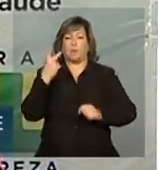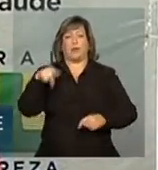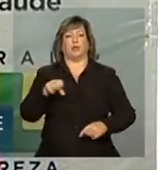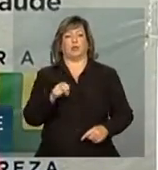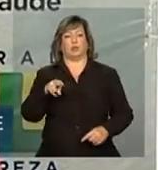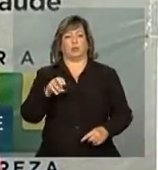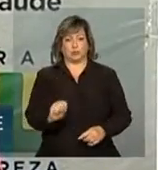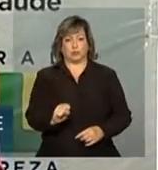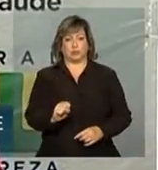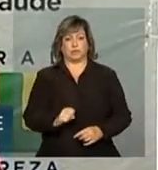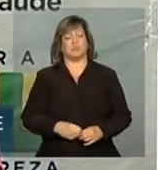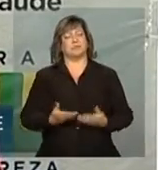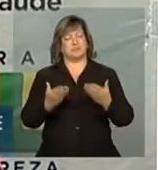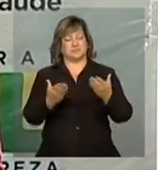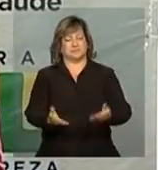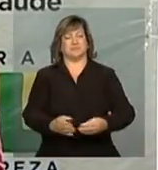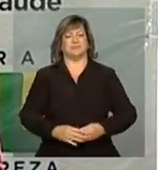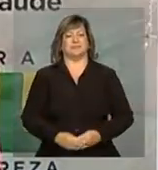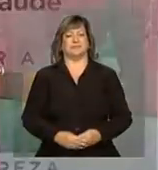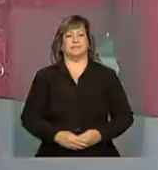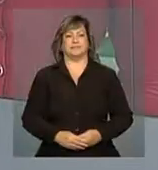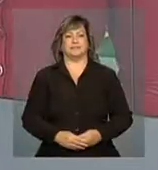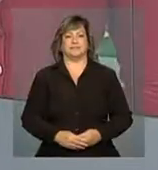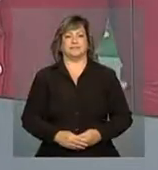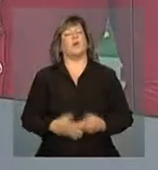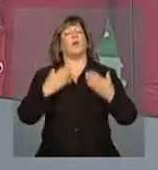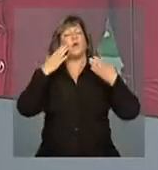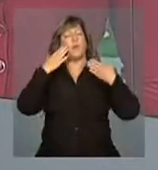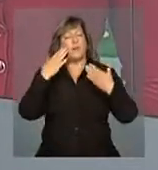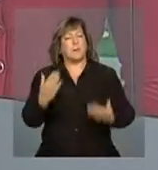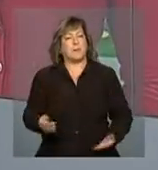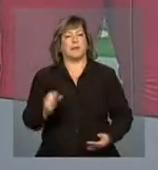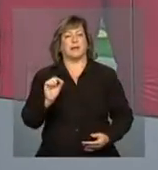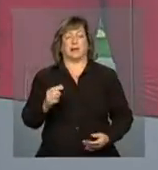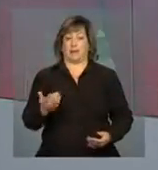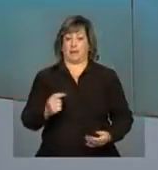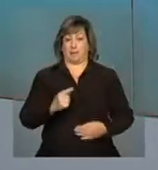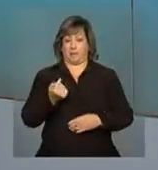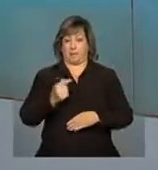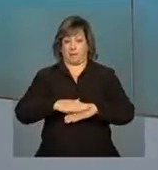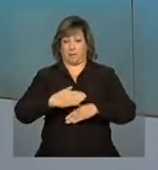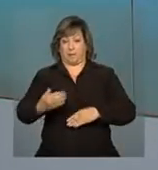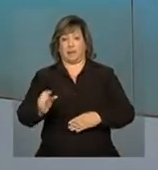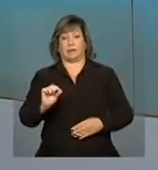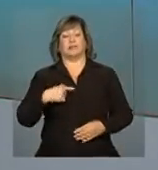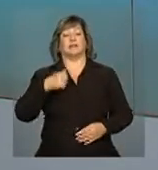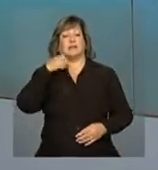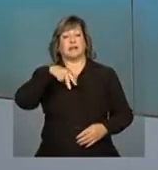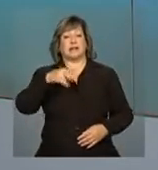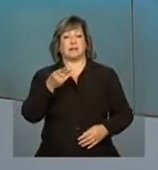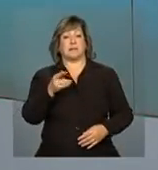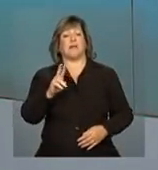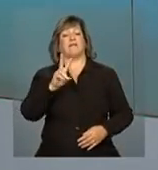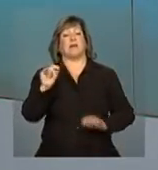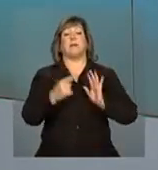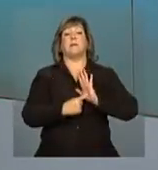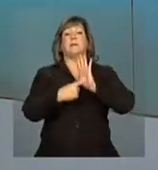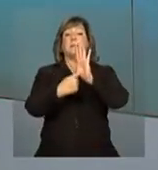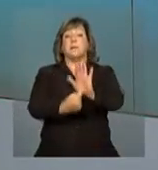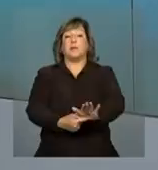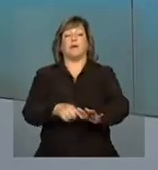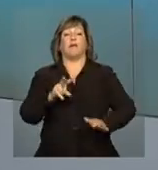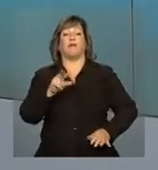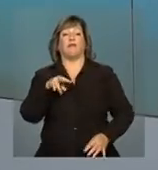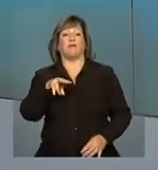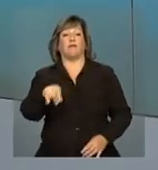Único de Saúde. Malu. Obrigada, Priscila. E logo mais, a NBR vai transmitir ao vivo a